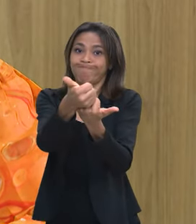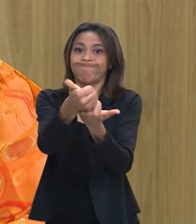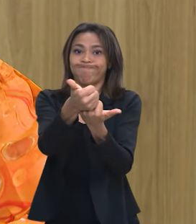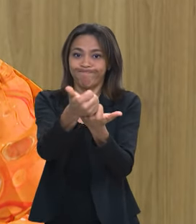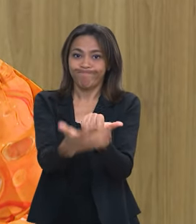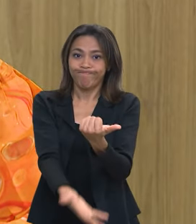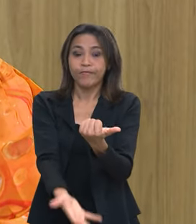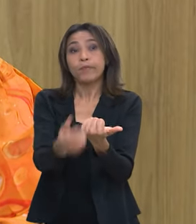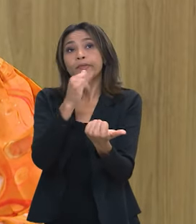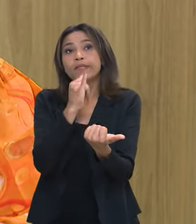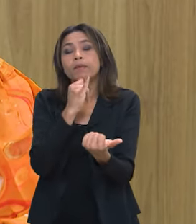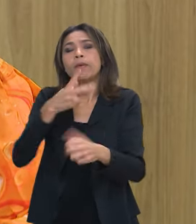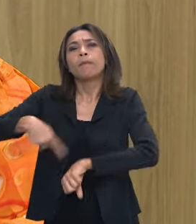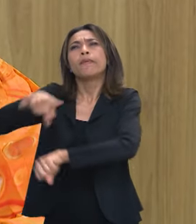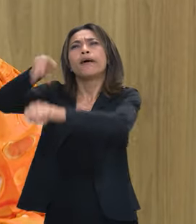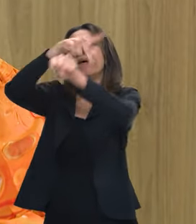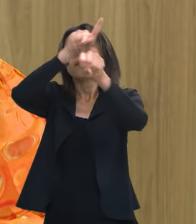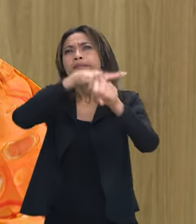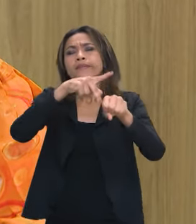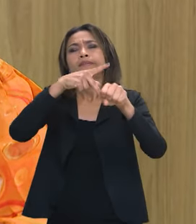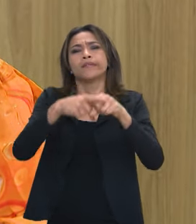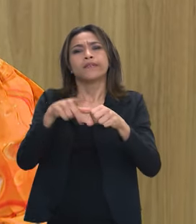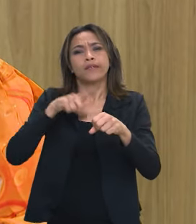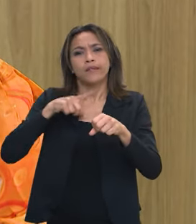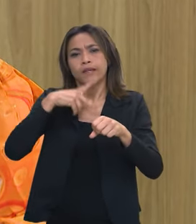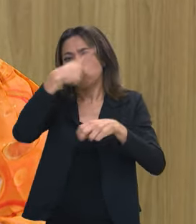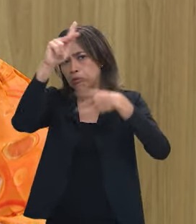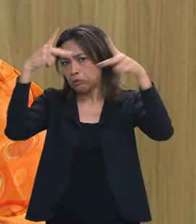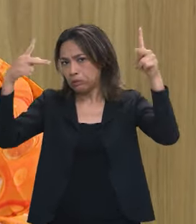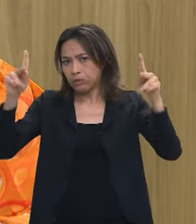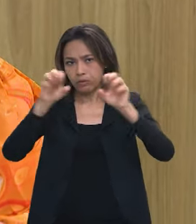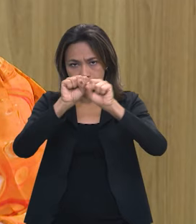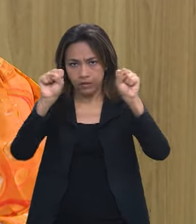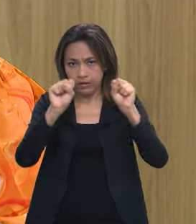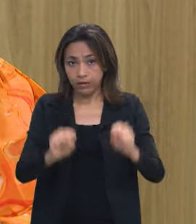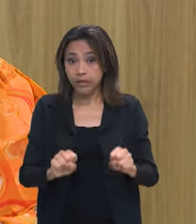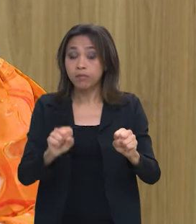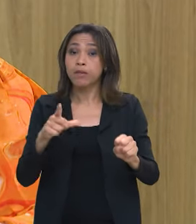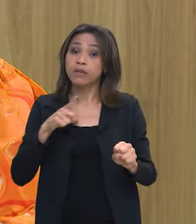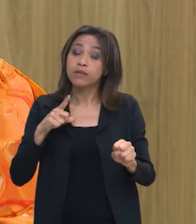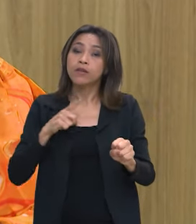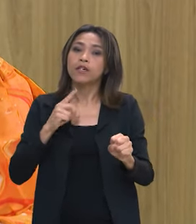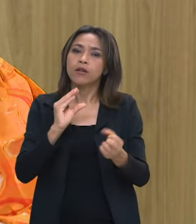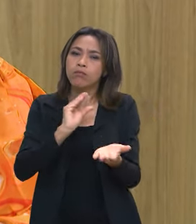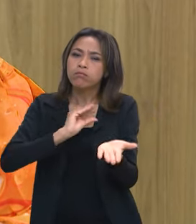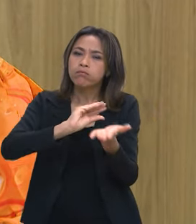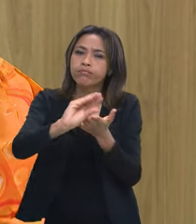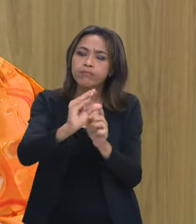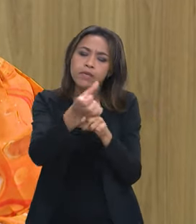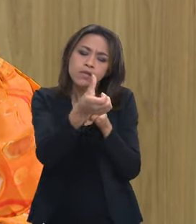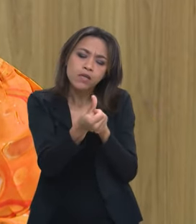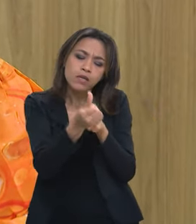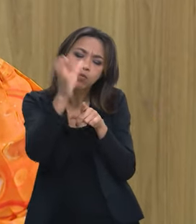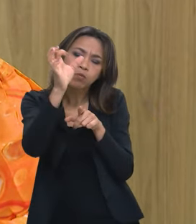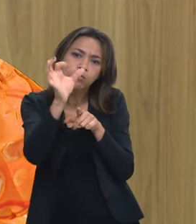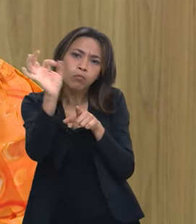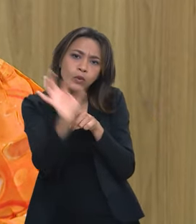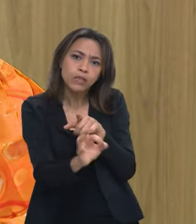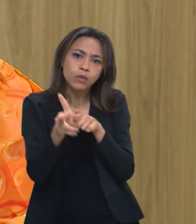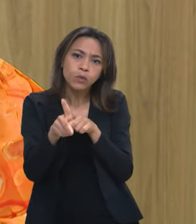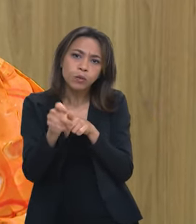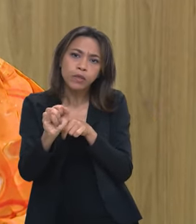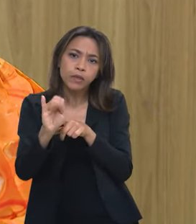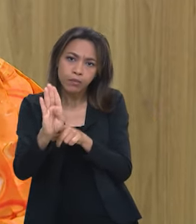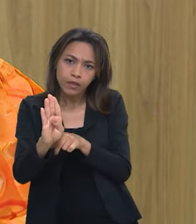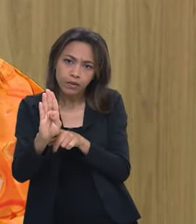universais países com sistemas universais tem o investimento seja 6% do